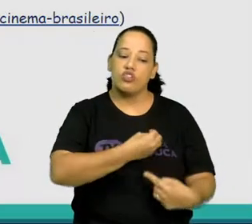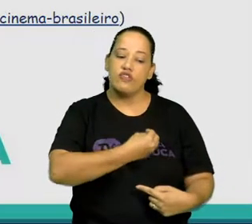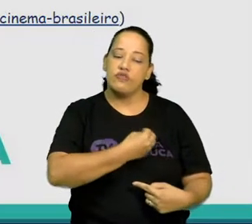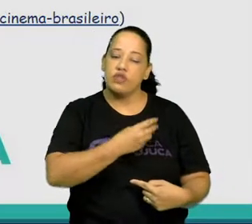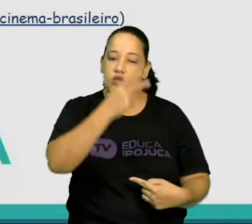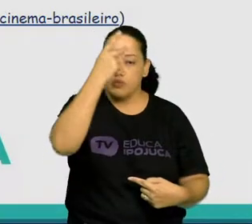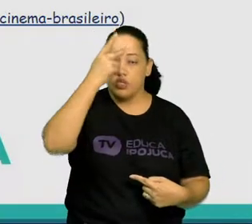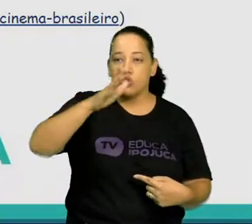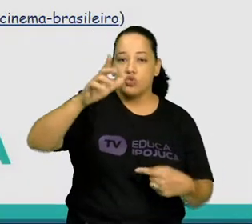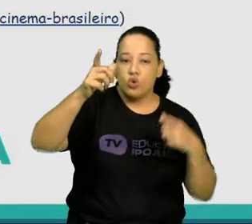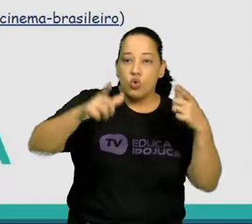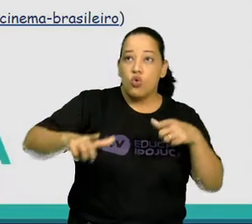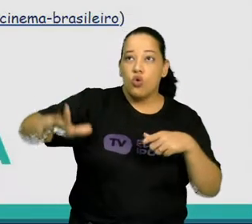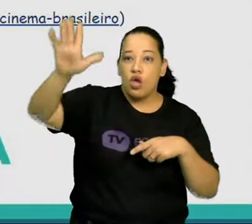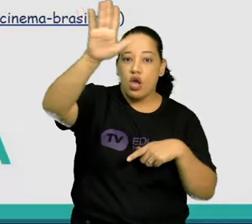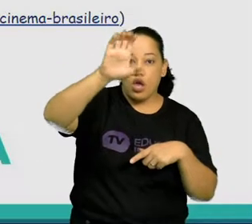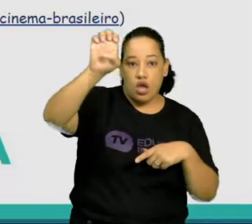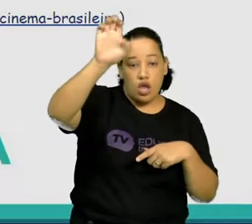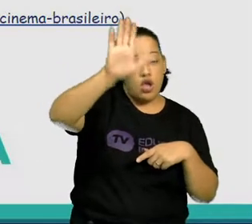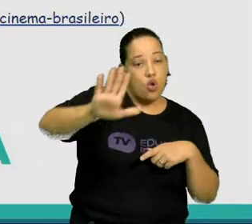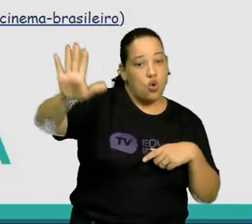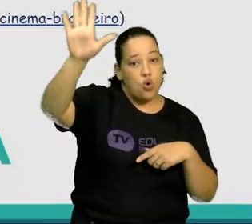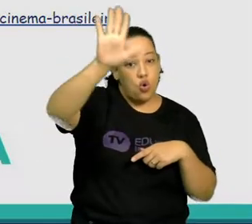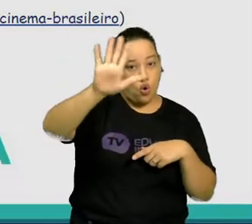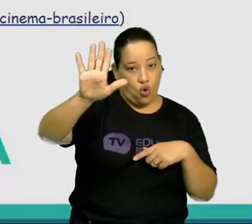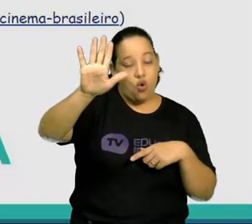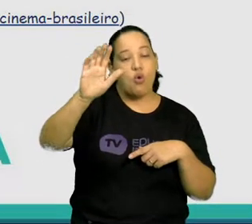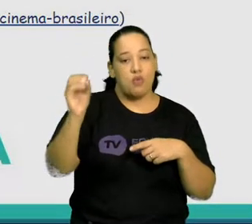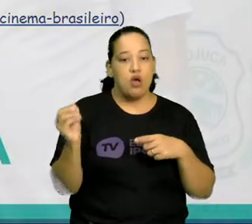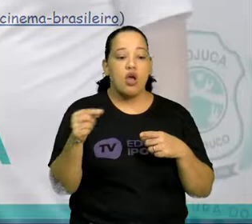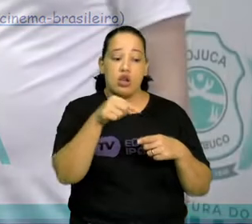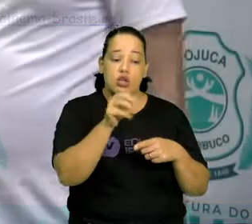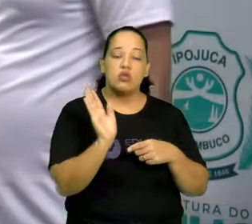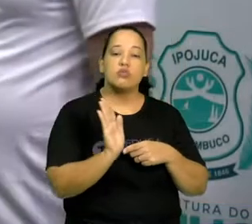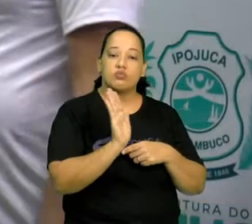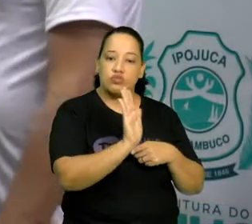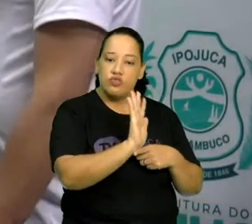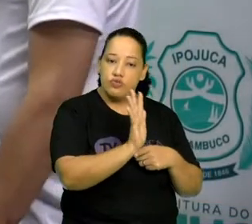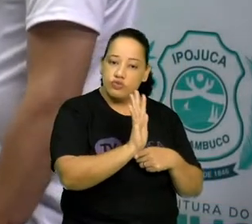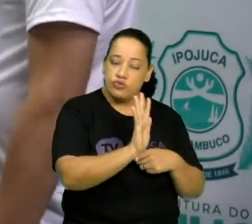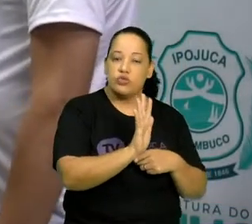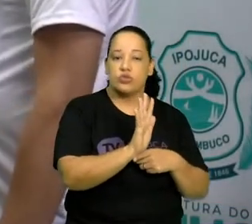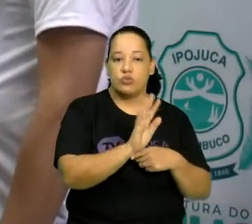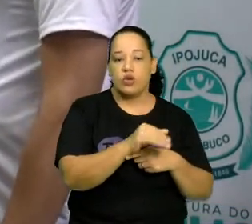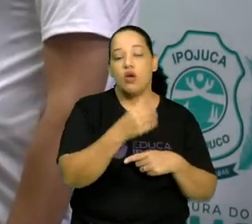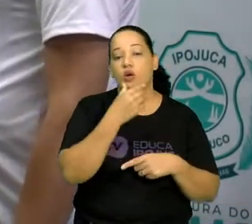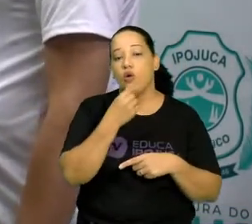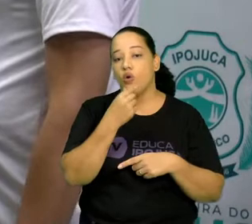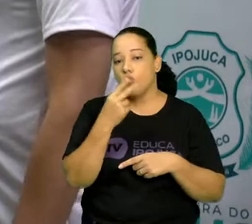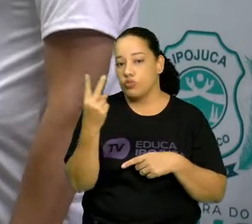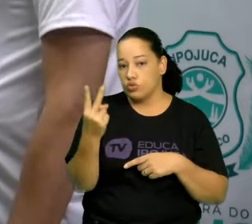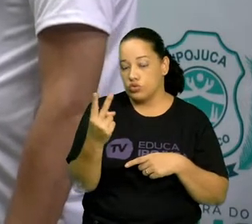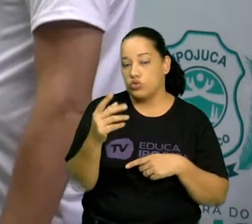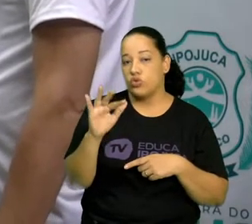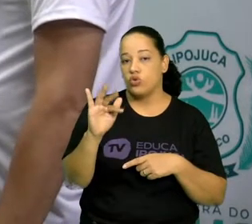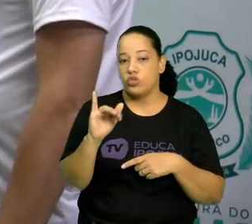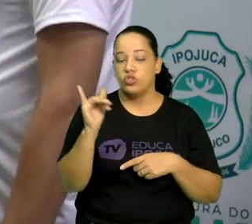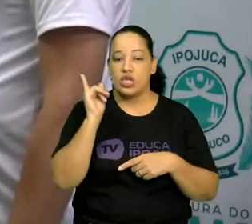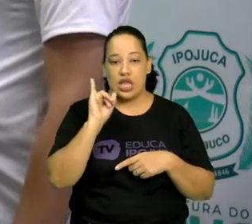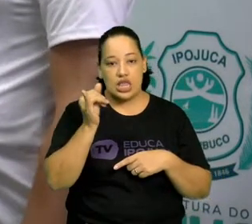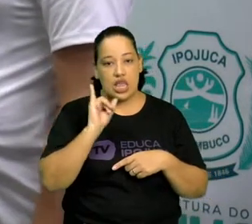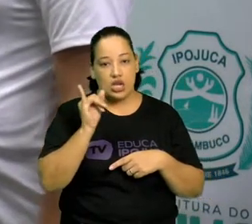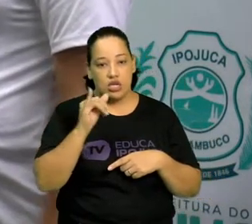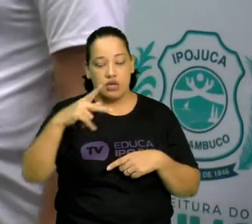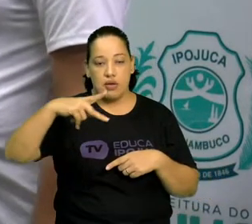O evento foi patrocinado pelos irmãos italianos Pascoal, Alfonso